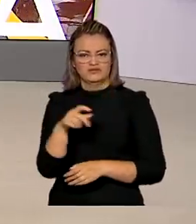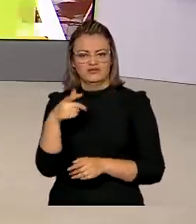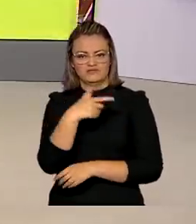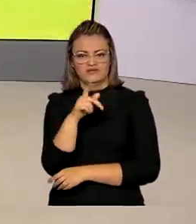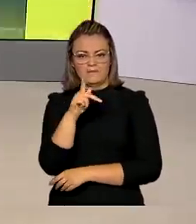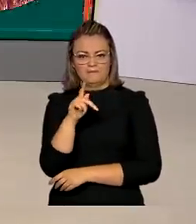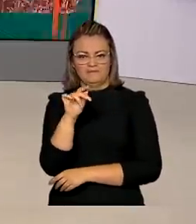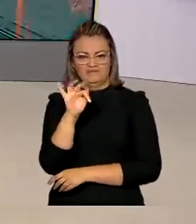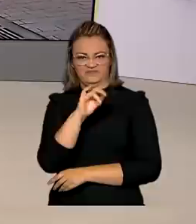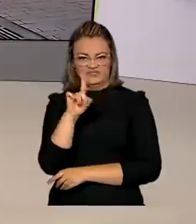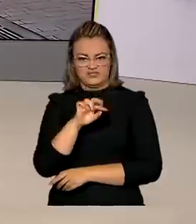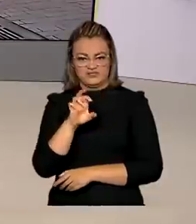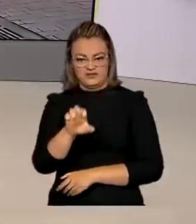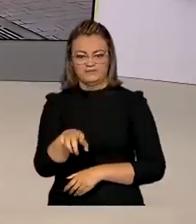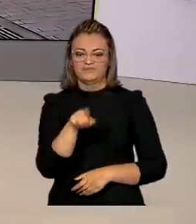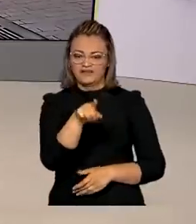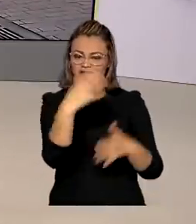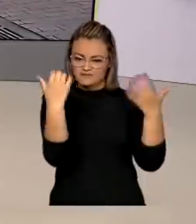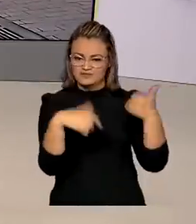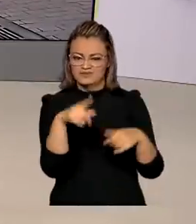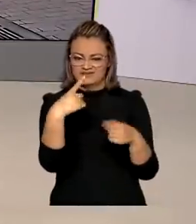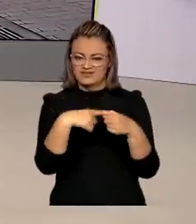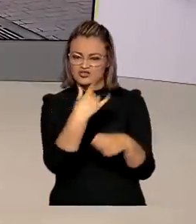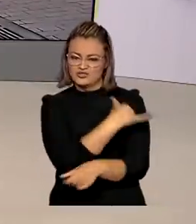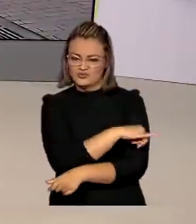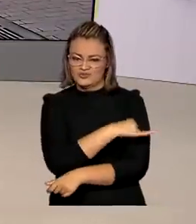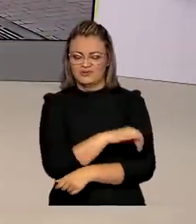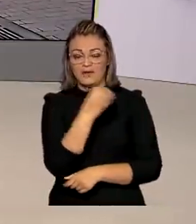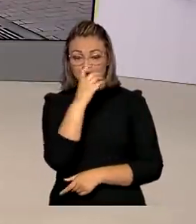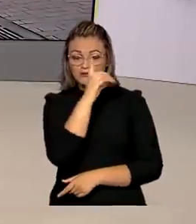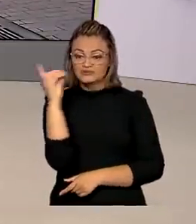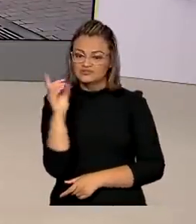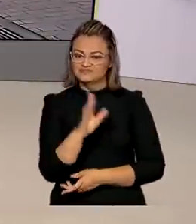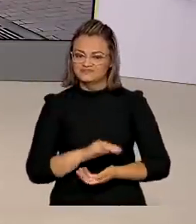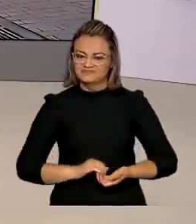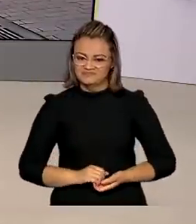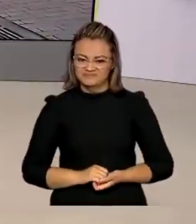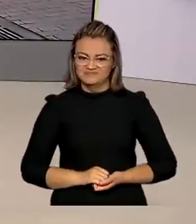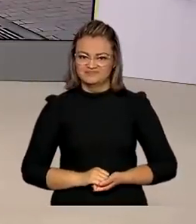Vamos saber os detalhes, então, com o Tiago Pimenta, direto do Rio de Janeiro. Tiago, bom dia para você.